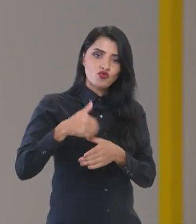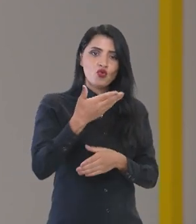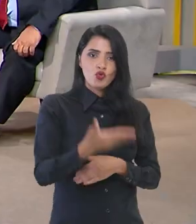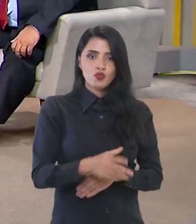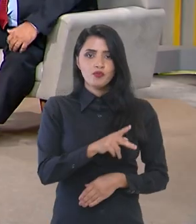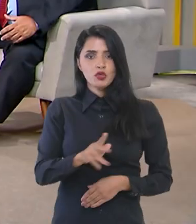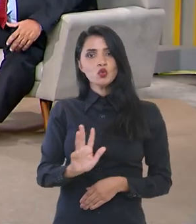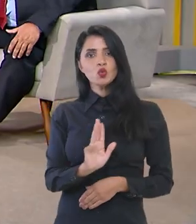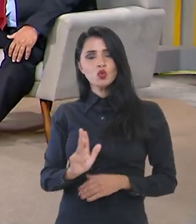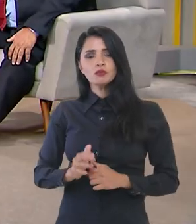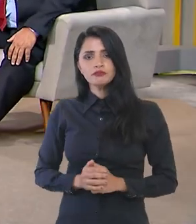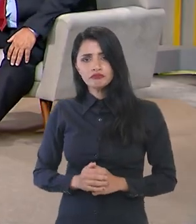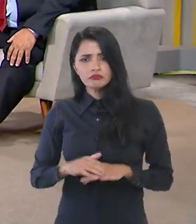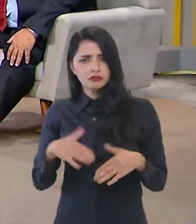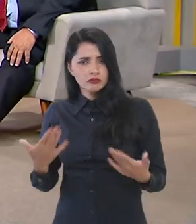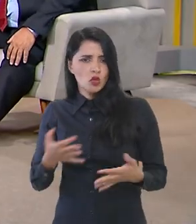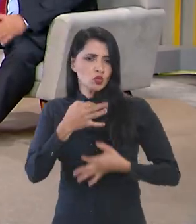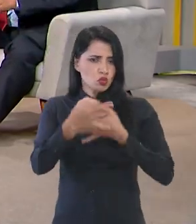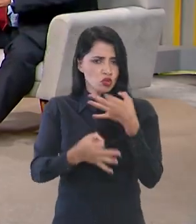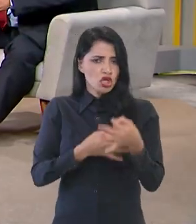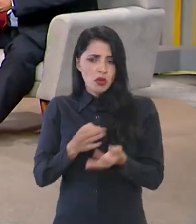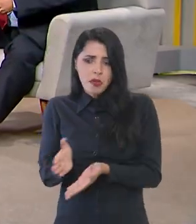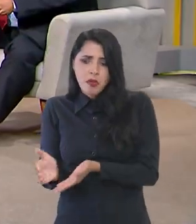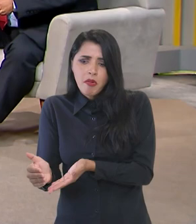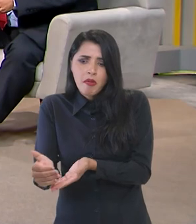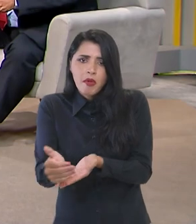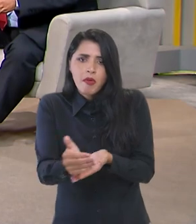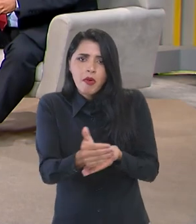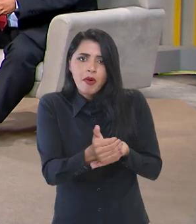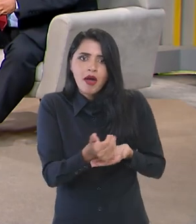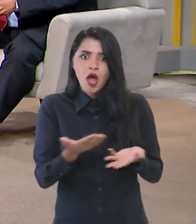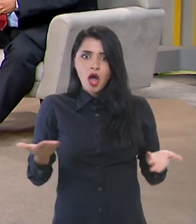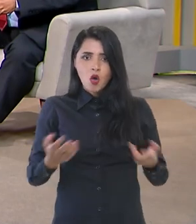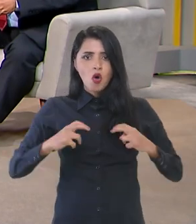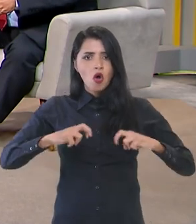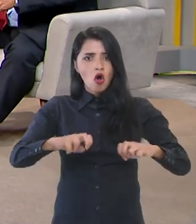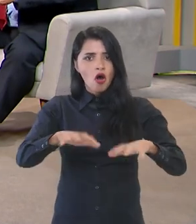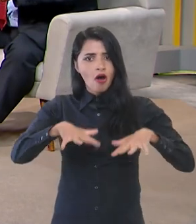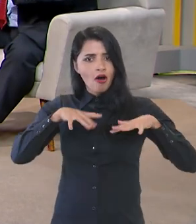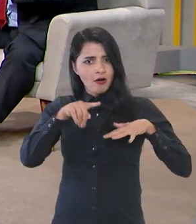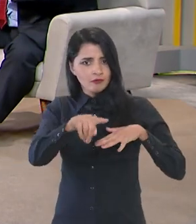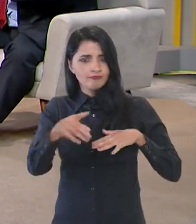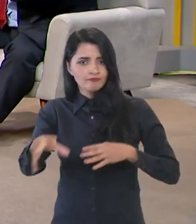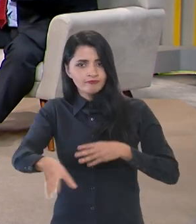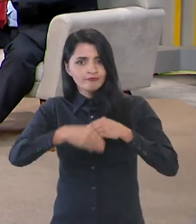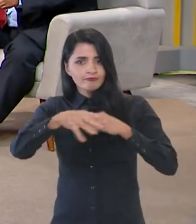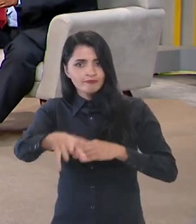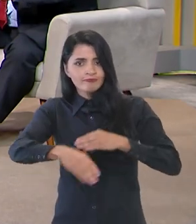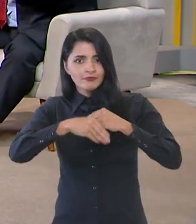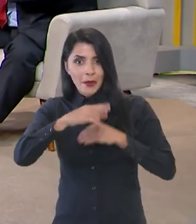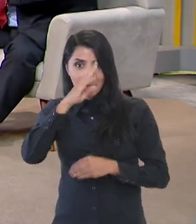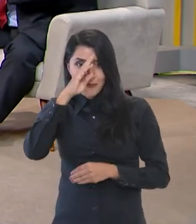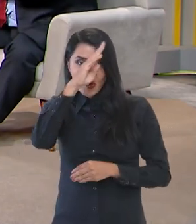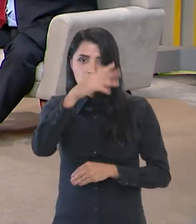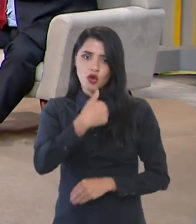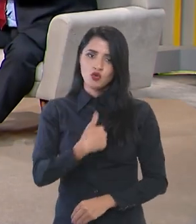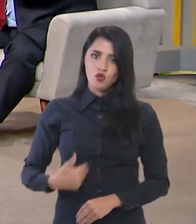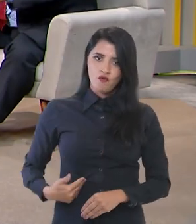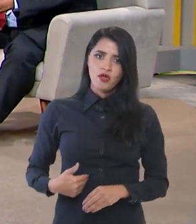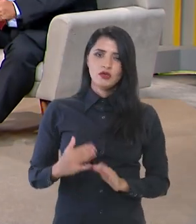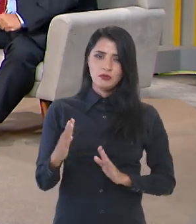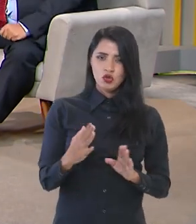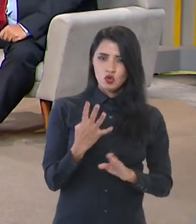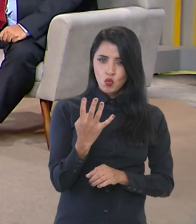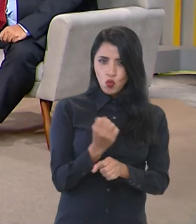Lula. Então, as sugestões, as indicações colhidas agora nessas plenárias devem fazer parte das prioridades do governo nos